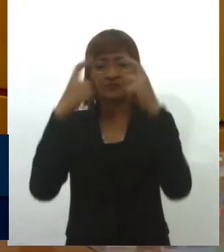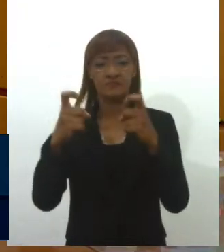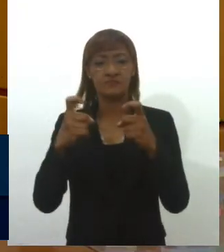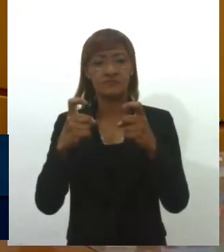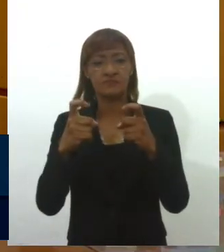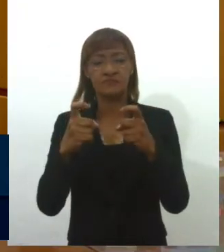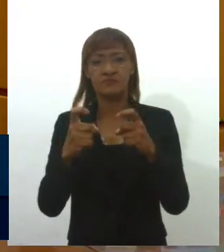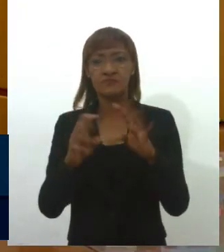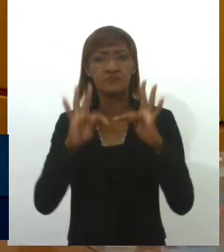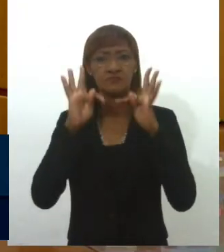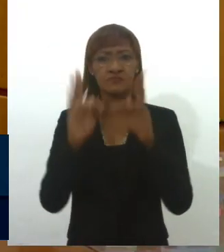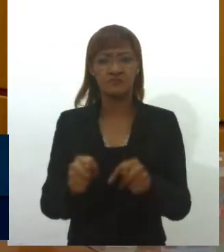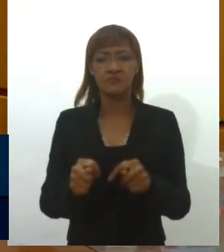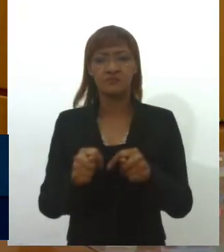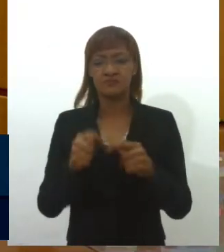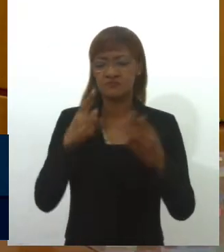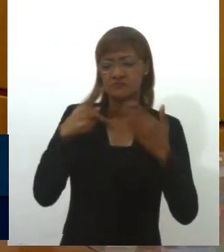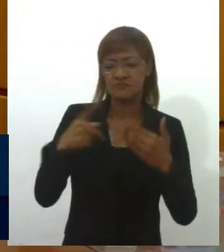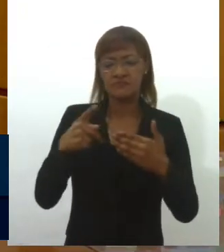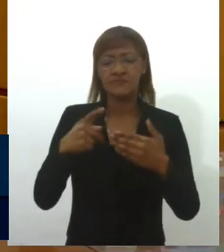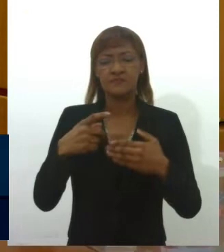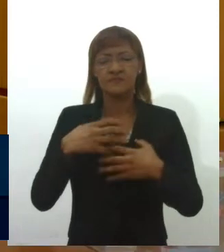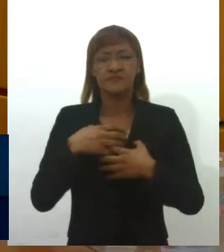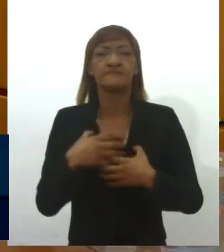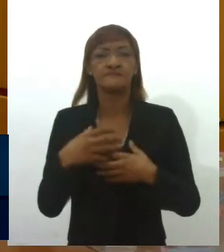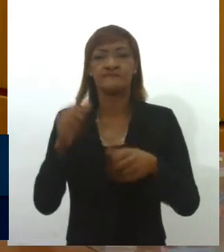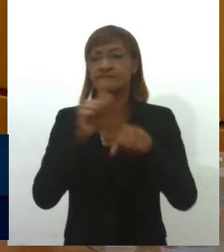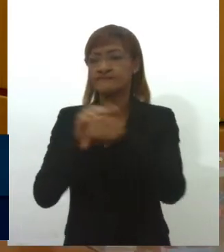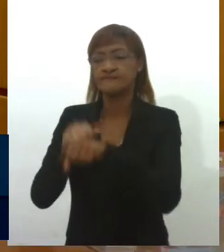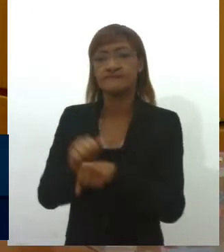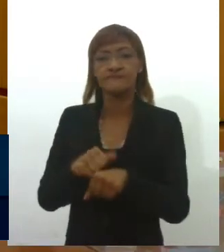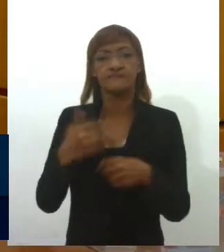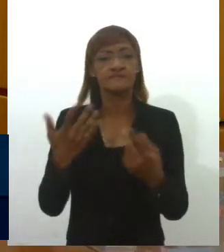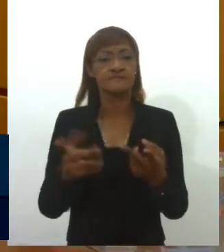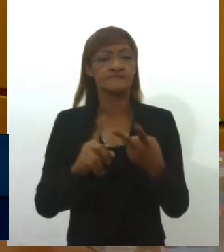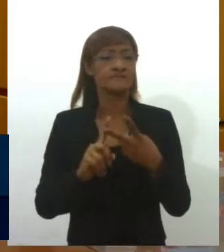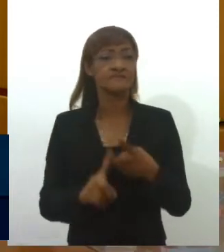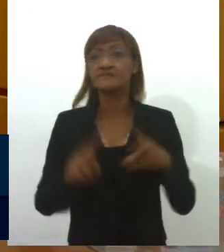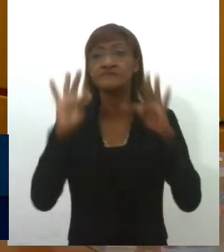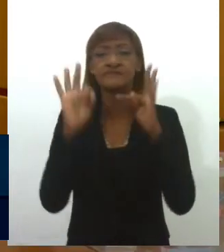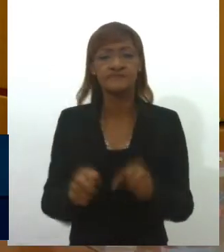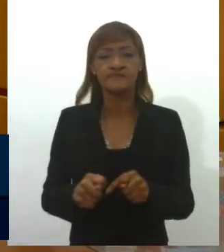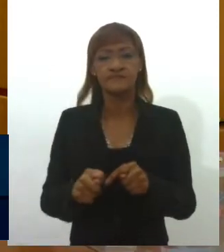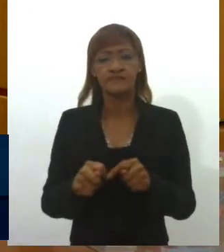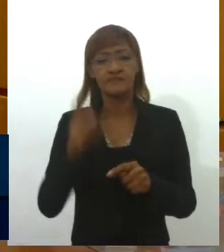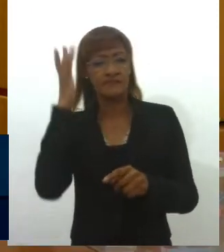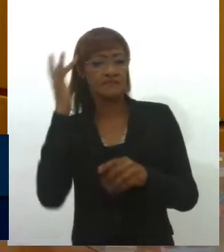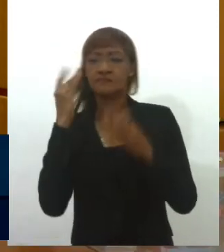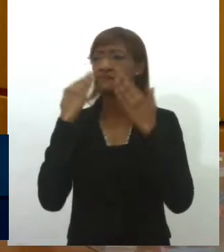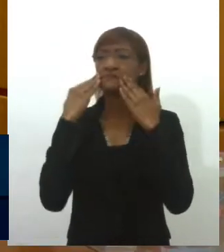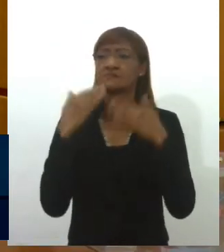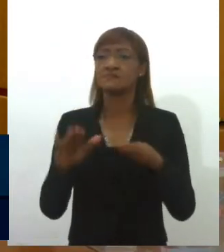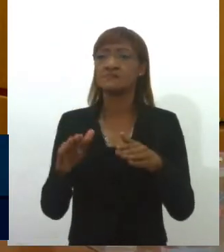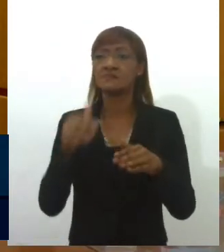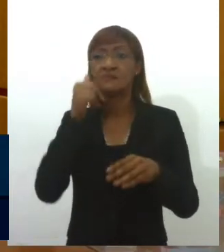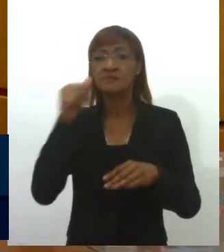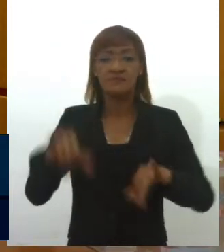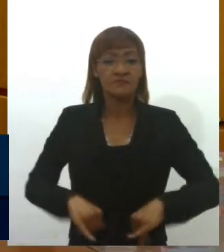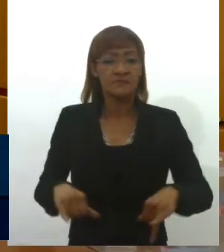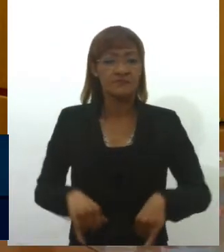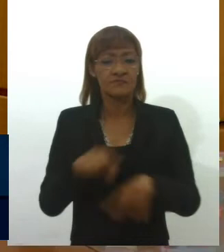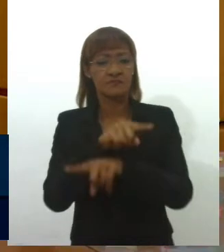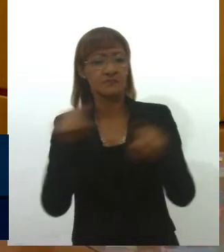mas a violência psicológica, a violência econômica, a violência sobre todas as suas formas que atinge as mulheres no nosso país. Tentam